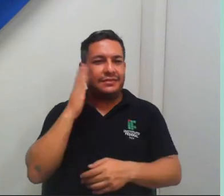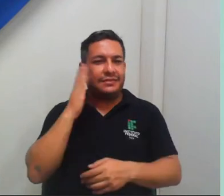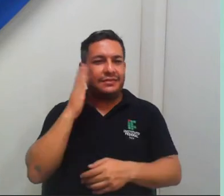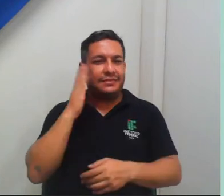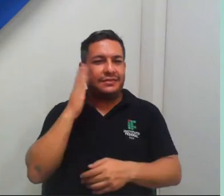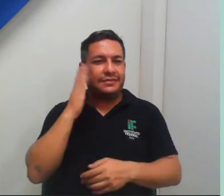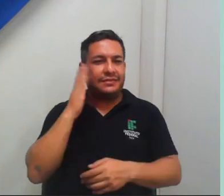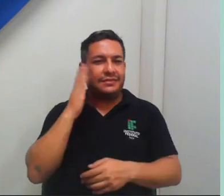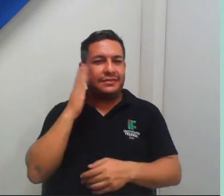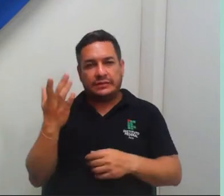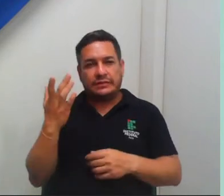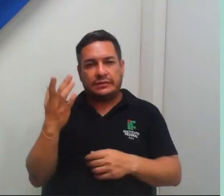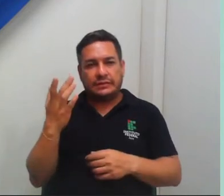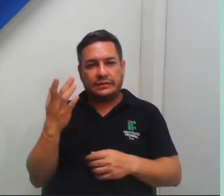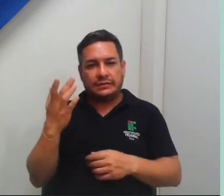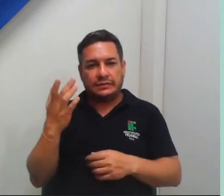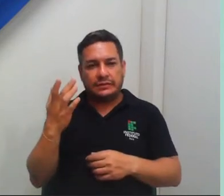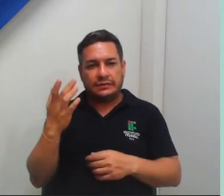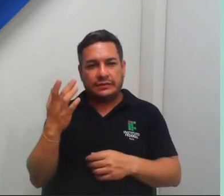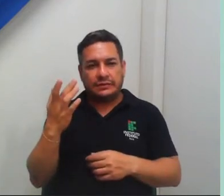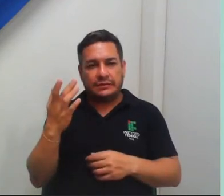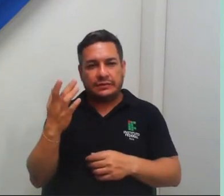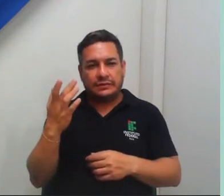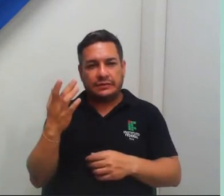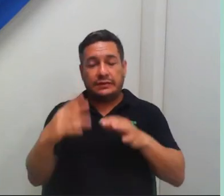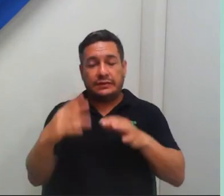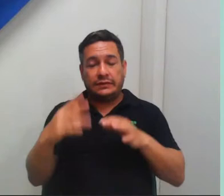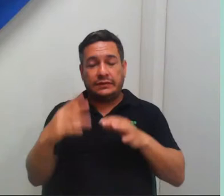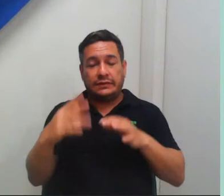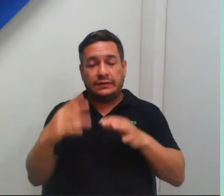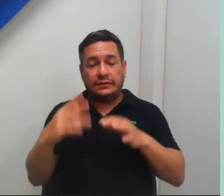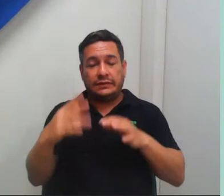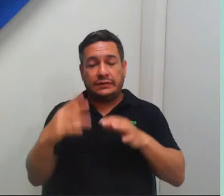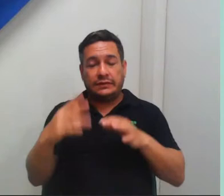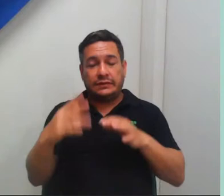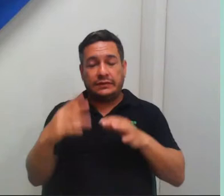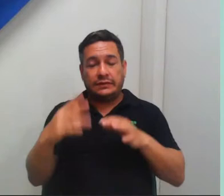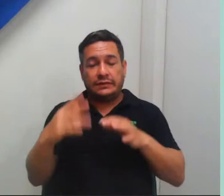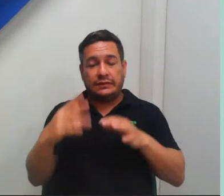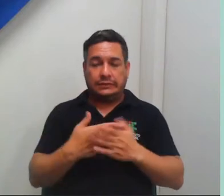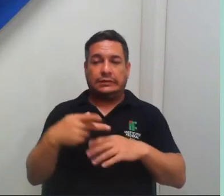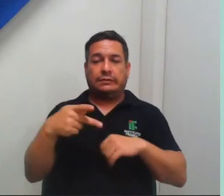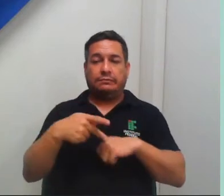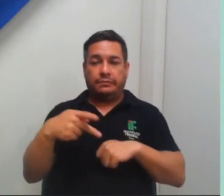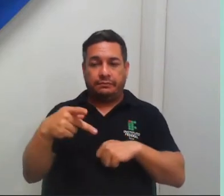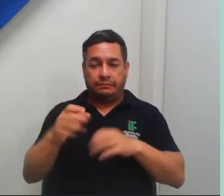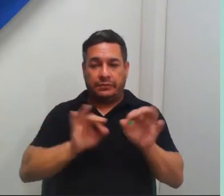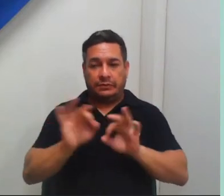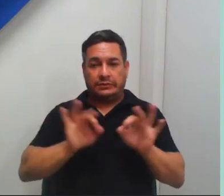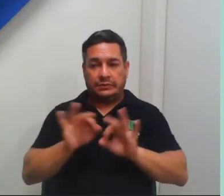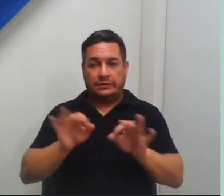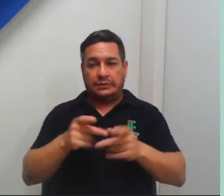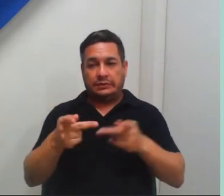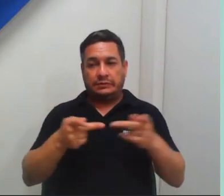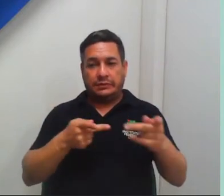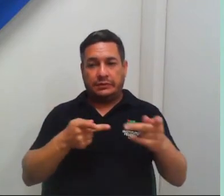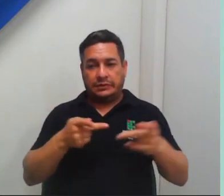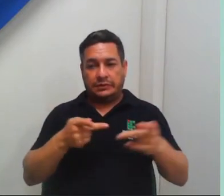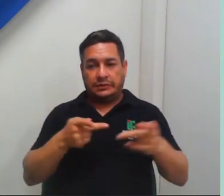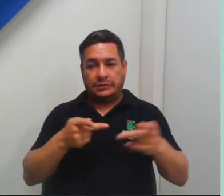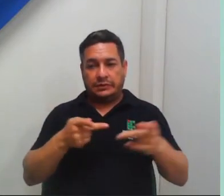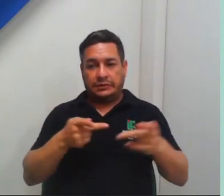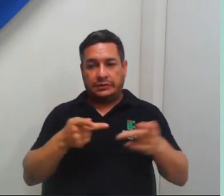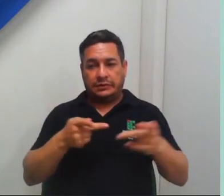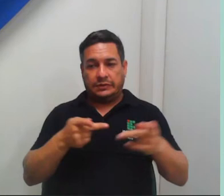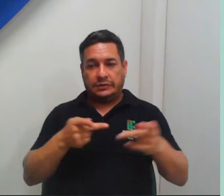a gente, muitas ocupações, aulas, se envolvem em projetos de extensão, pesquisa, orienta o trabalho de TCC, é, às vezes